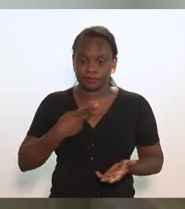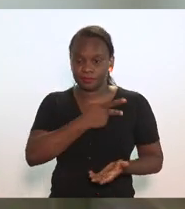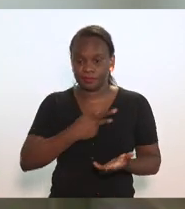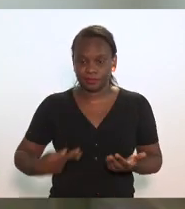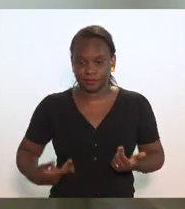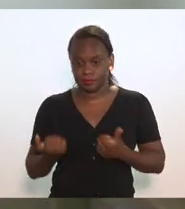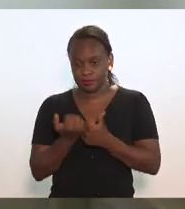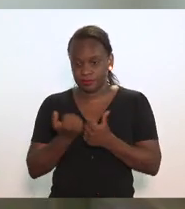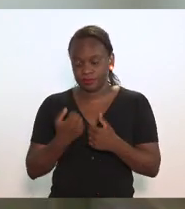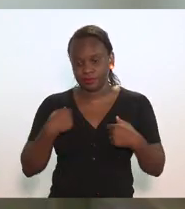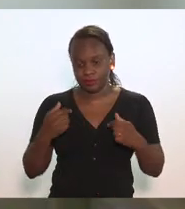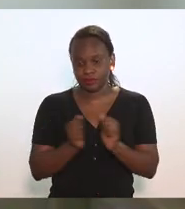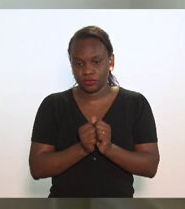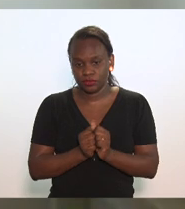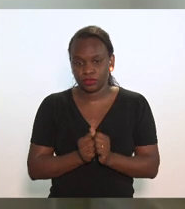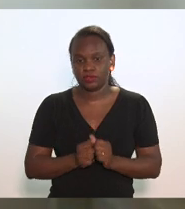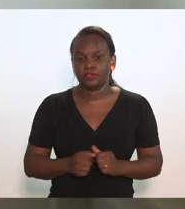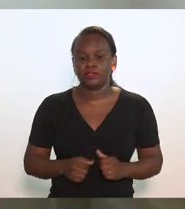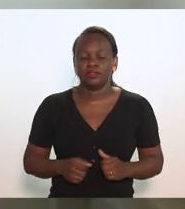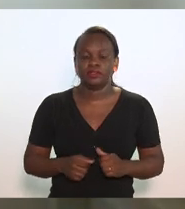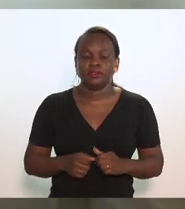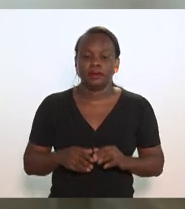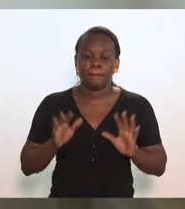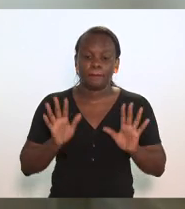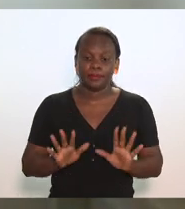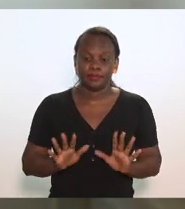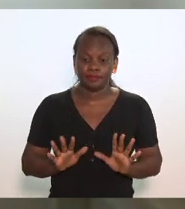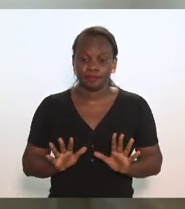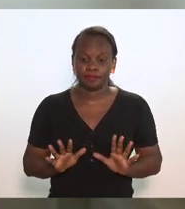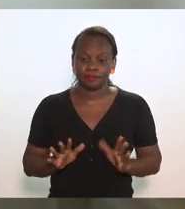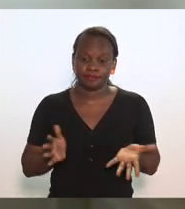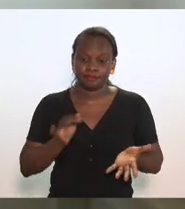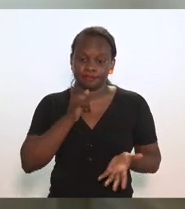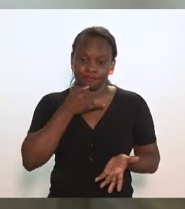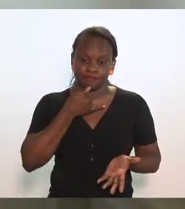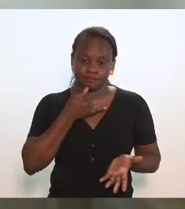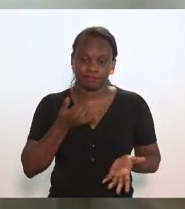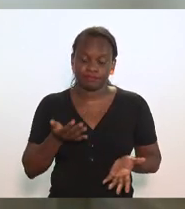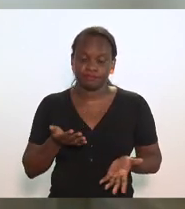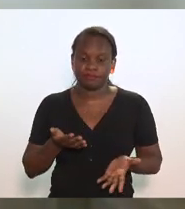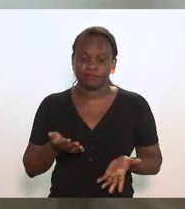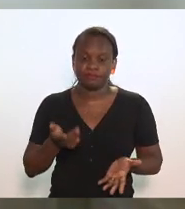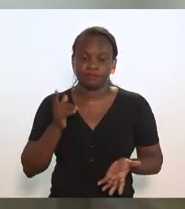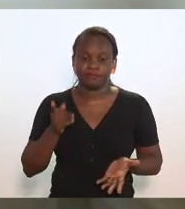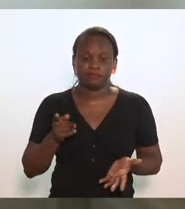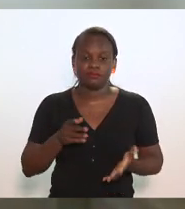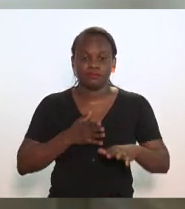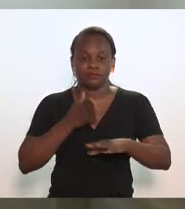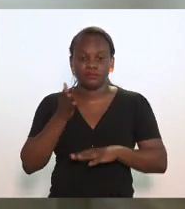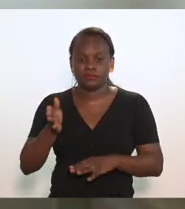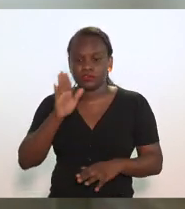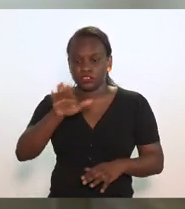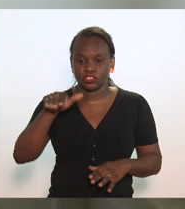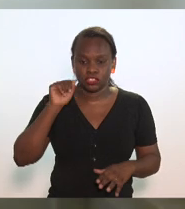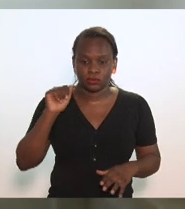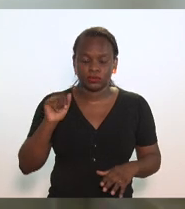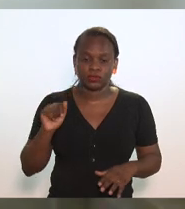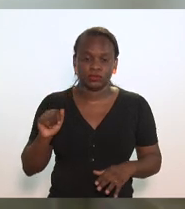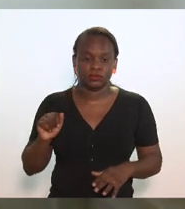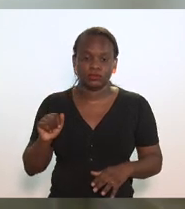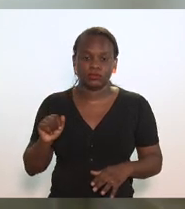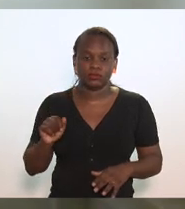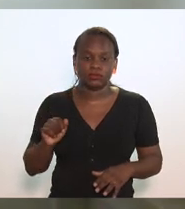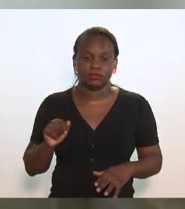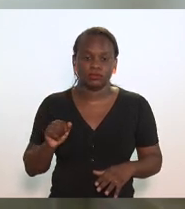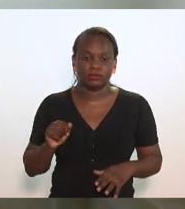a reunião junto comigo, mas, infelizmente, ele foi chamado ao